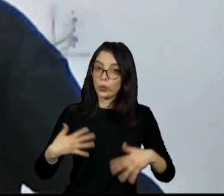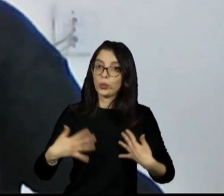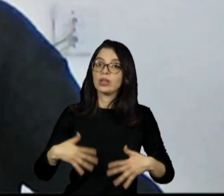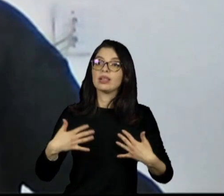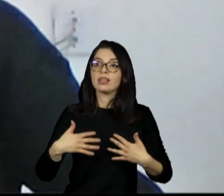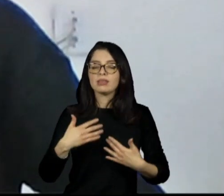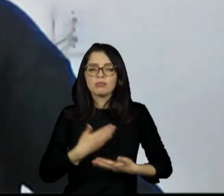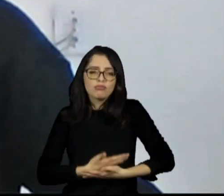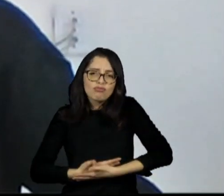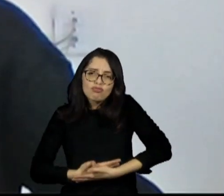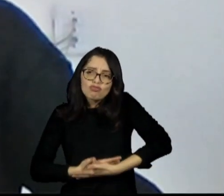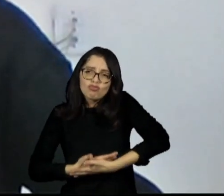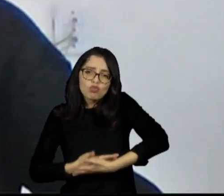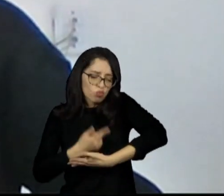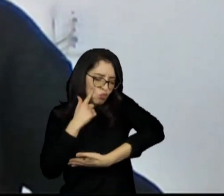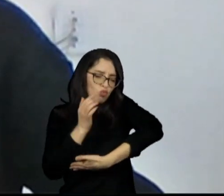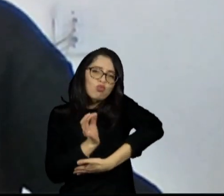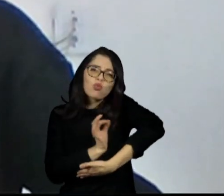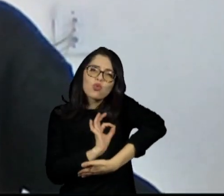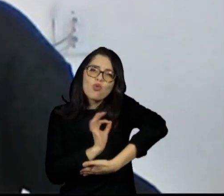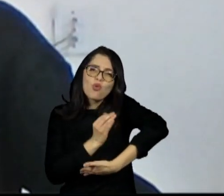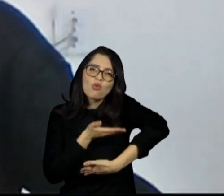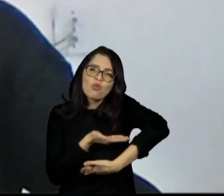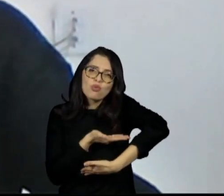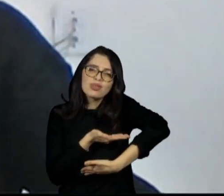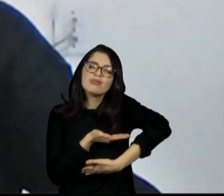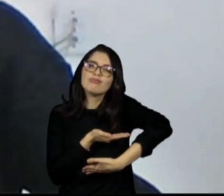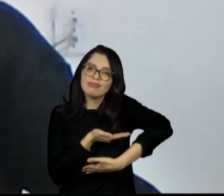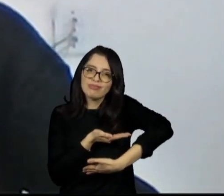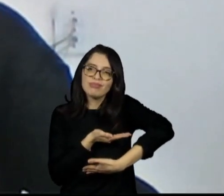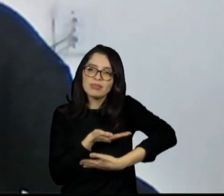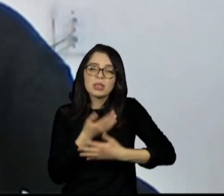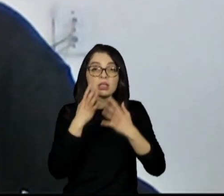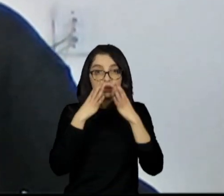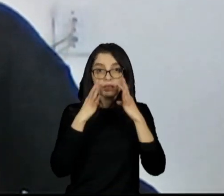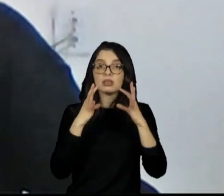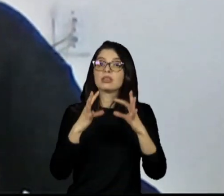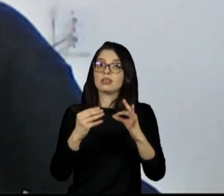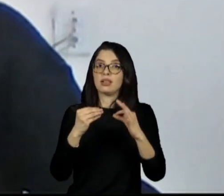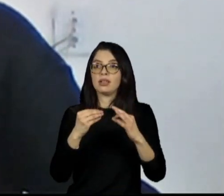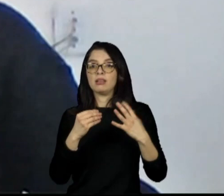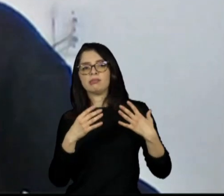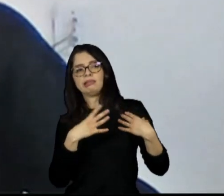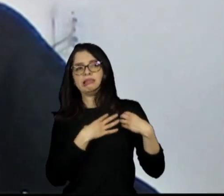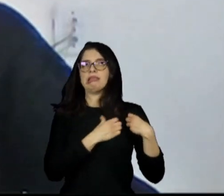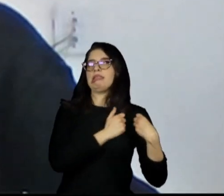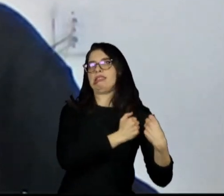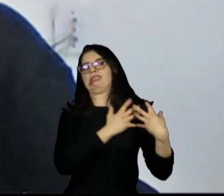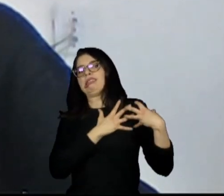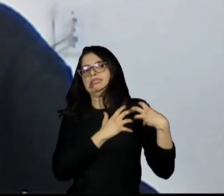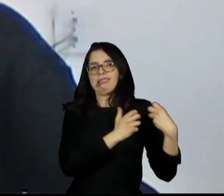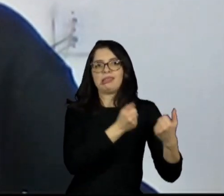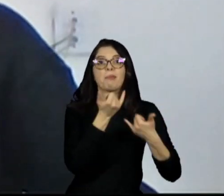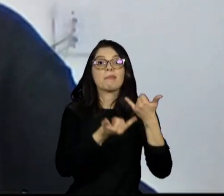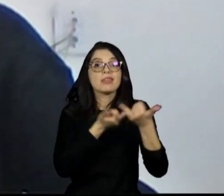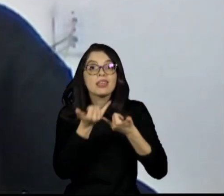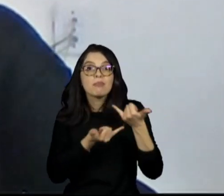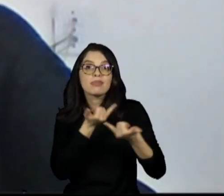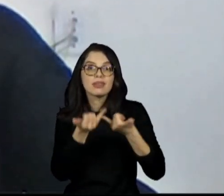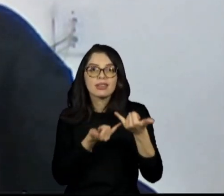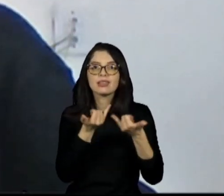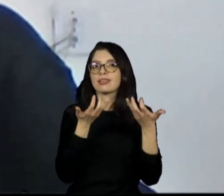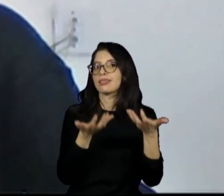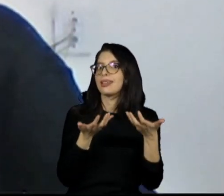pequena que exige da nossa atenção, que quer brincar, que quer se divertir, que quer